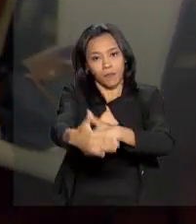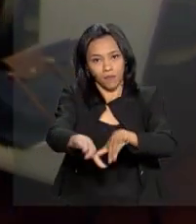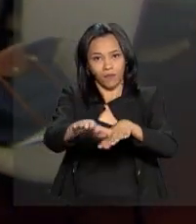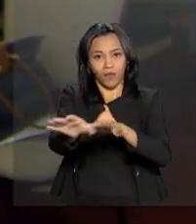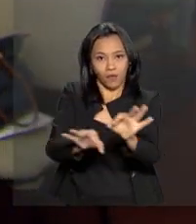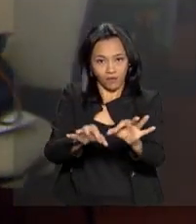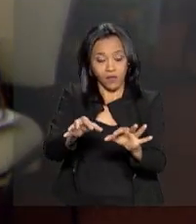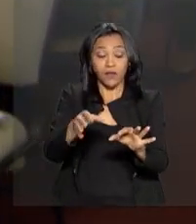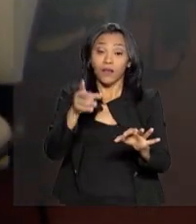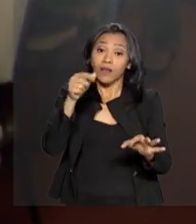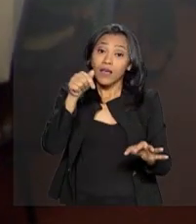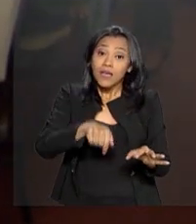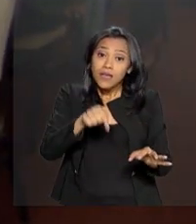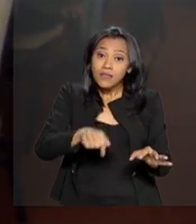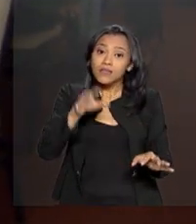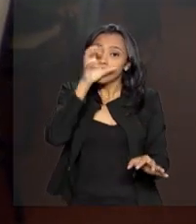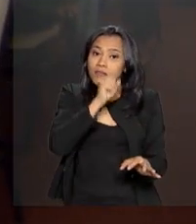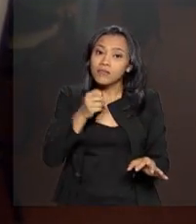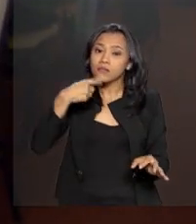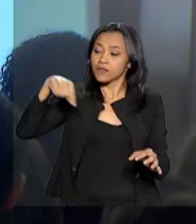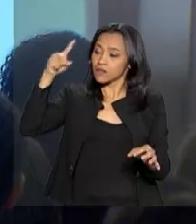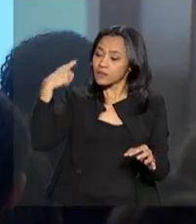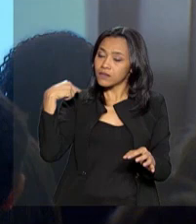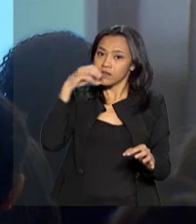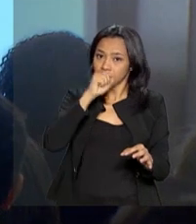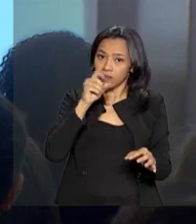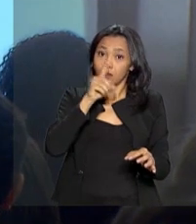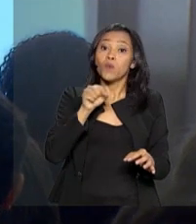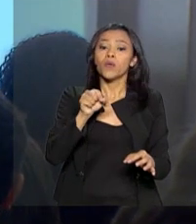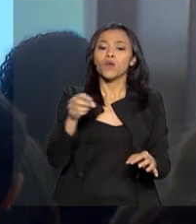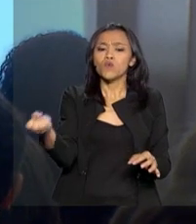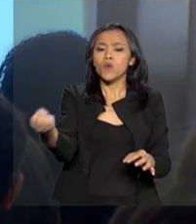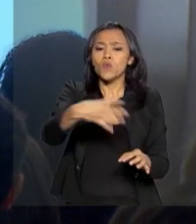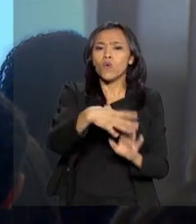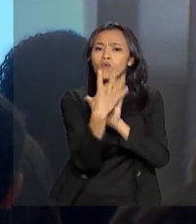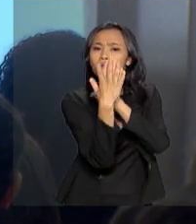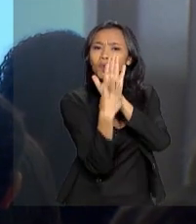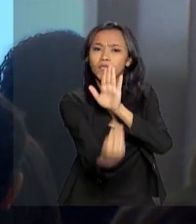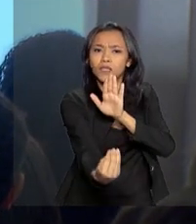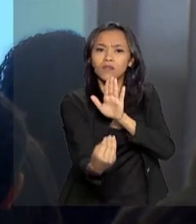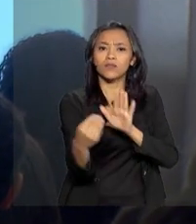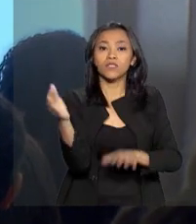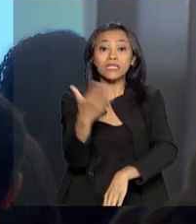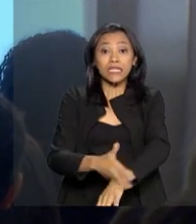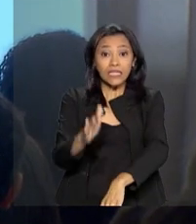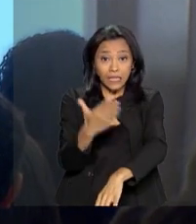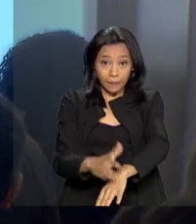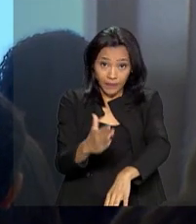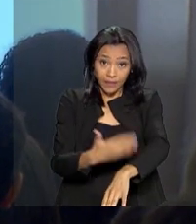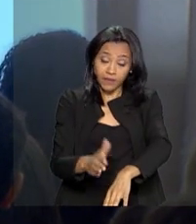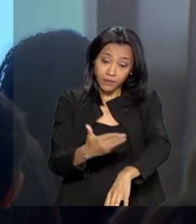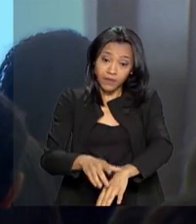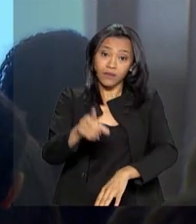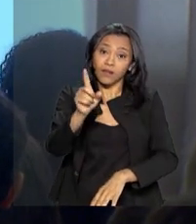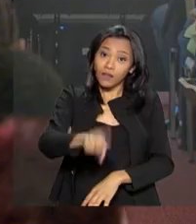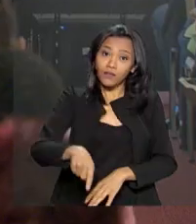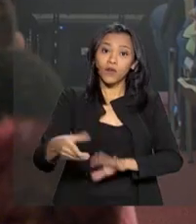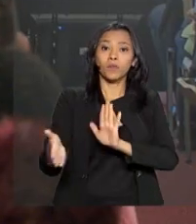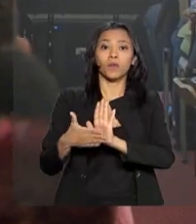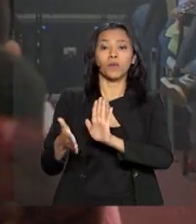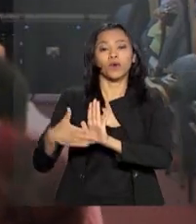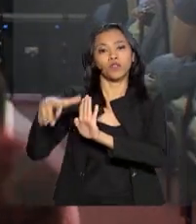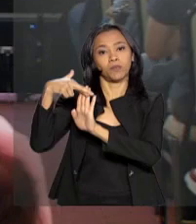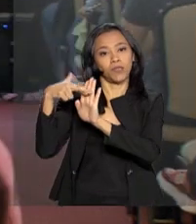receberam neste final de semana em Brasília o novo formato de capacitação proposto pelo Instituto Nacional